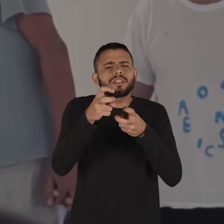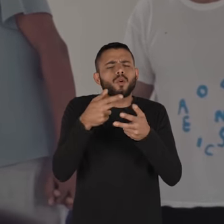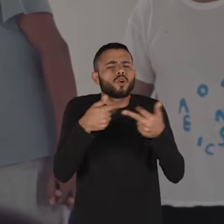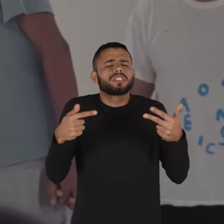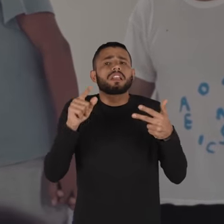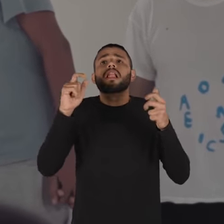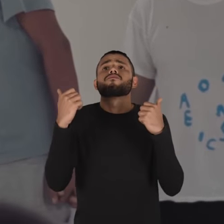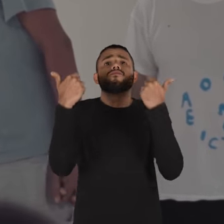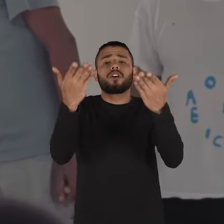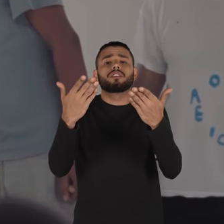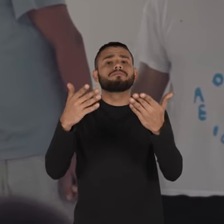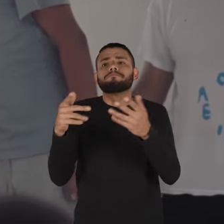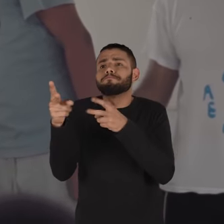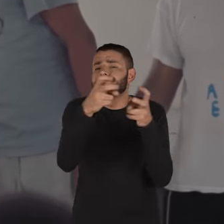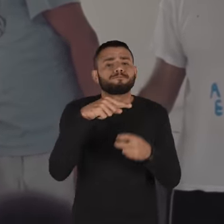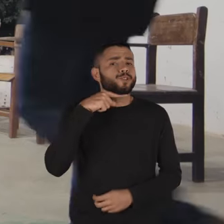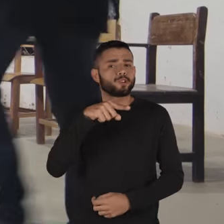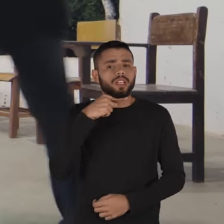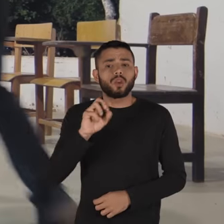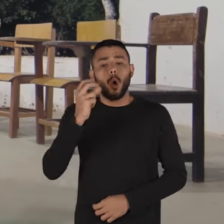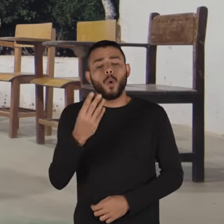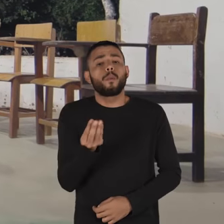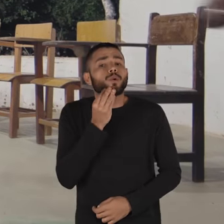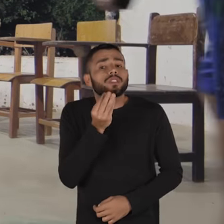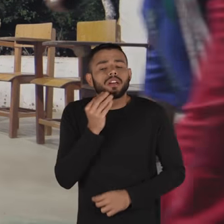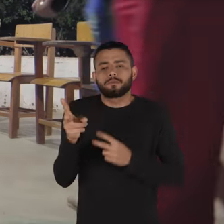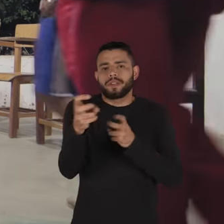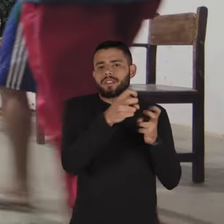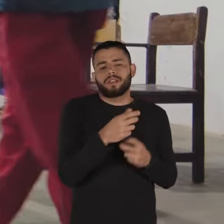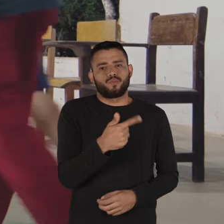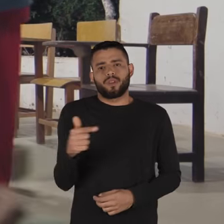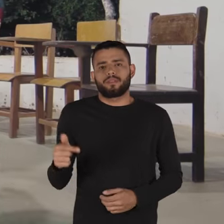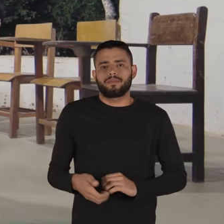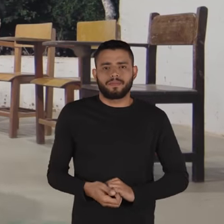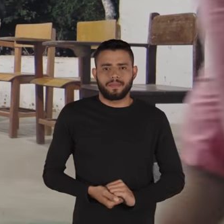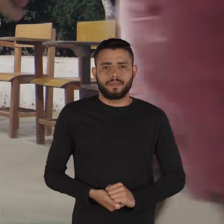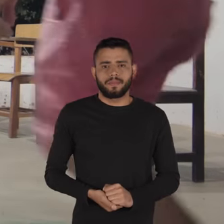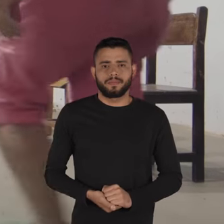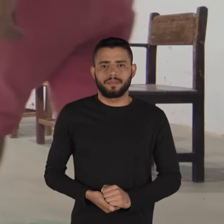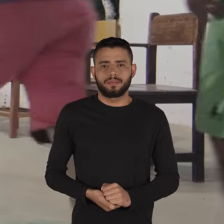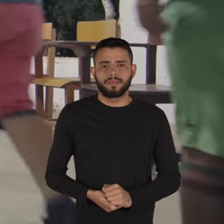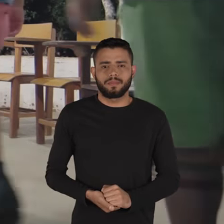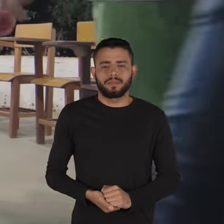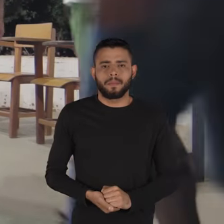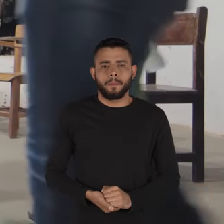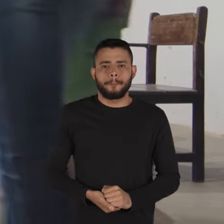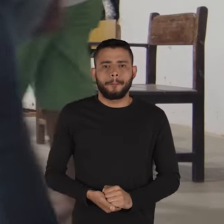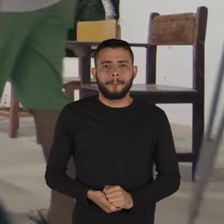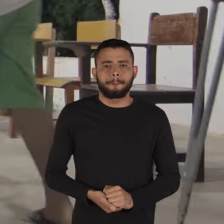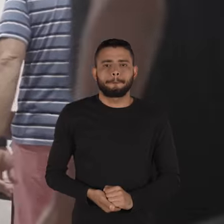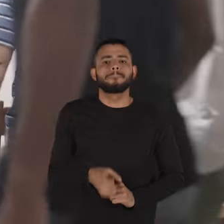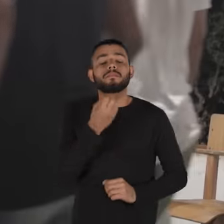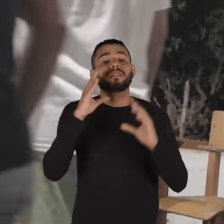dimensões que lá fora, muitas vezes, eles não conseguem perceber ou não têm a oportunidade de perceber. Guilherme, do Papo de Homem, participa de uma roda de